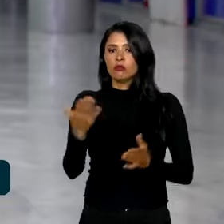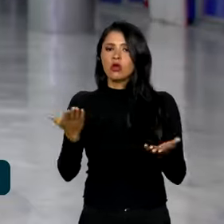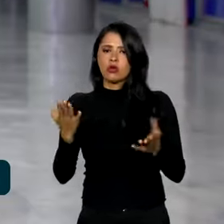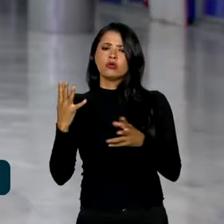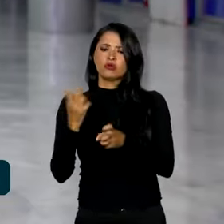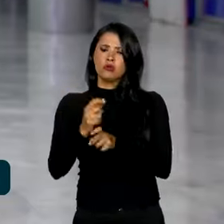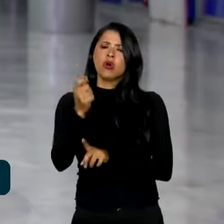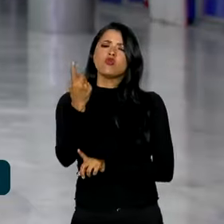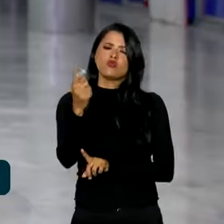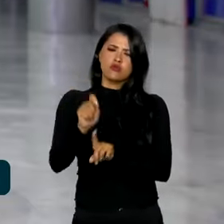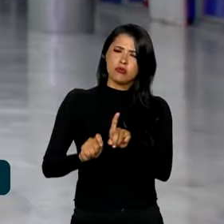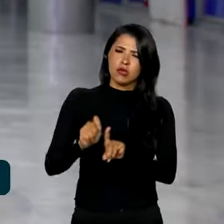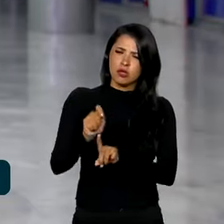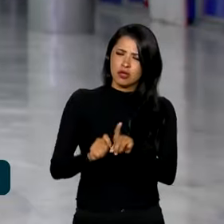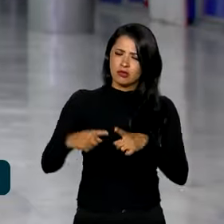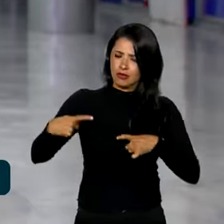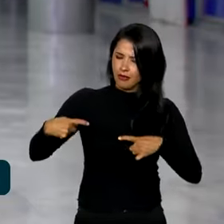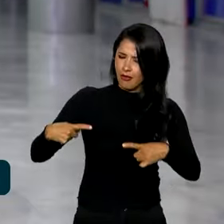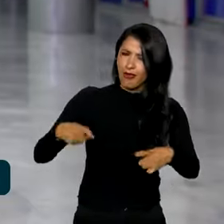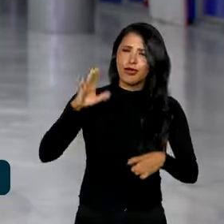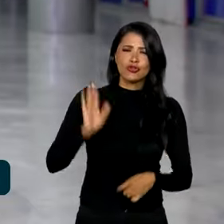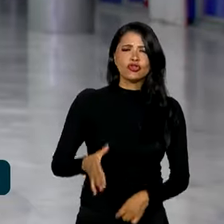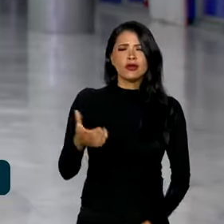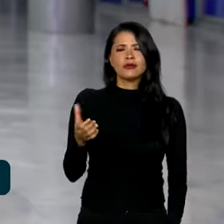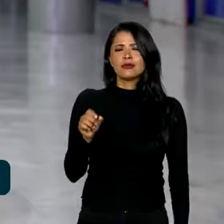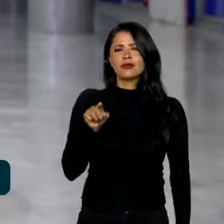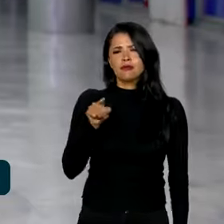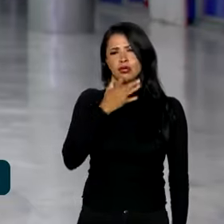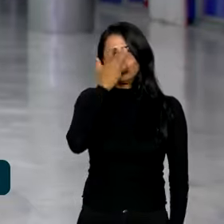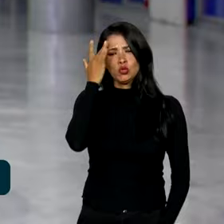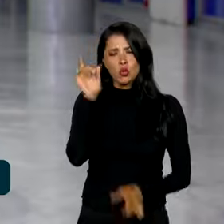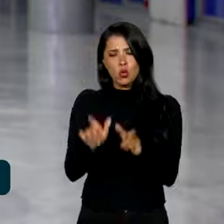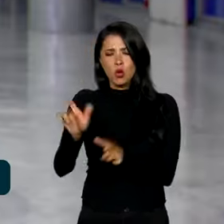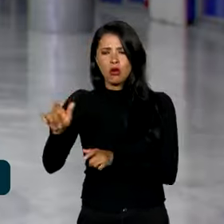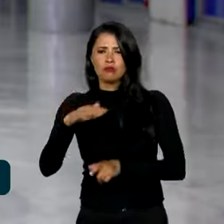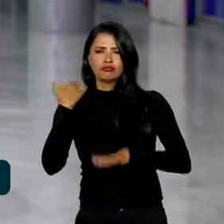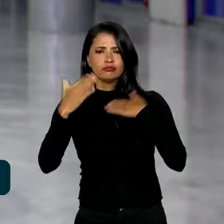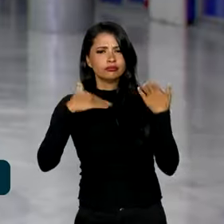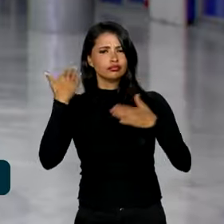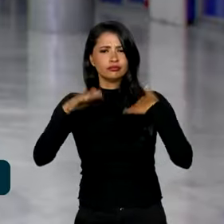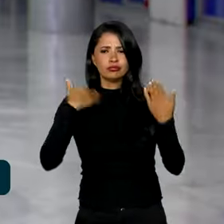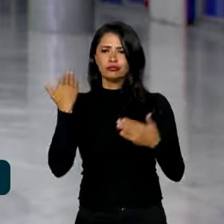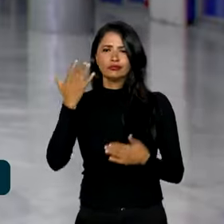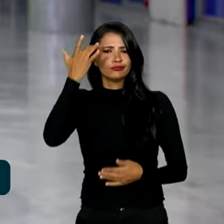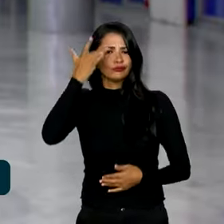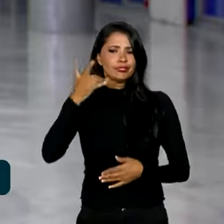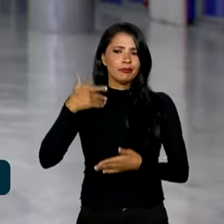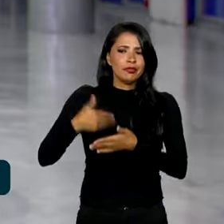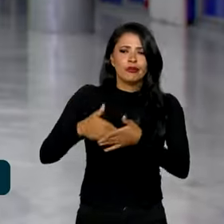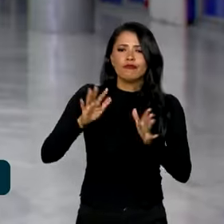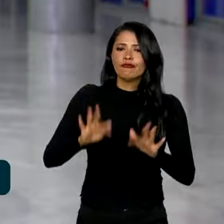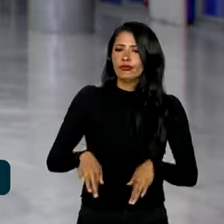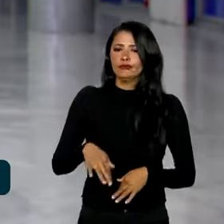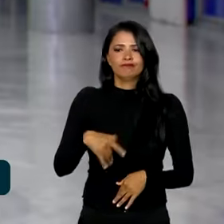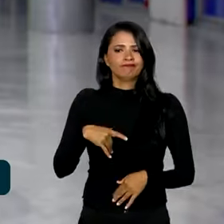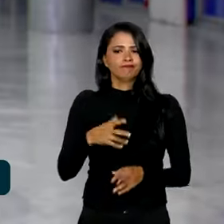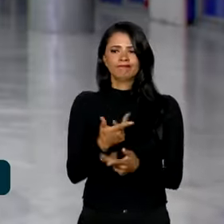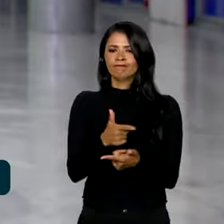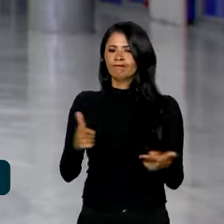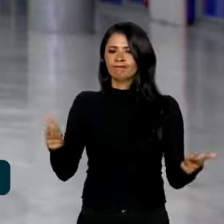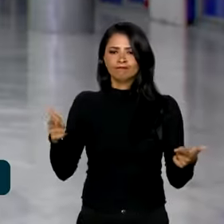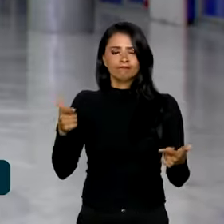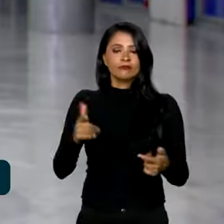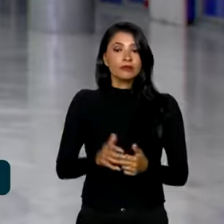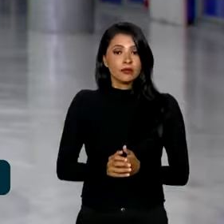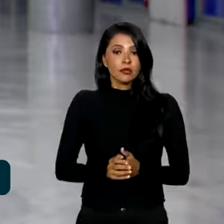que já deixou aproximadamente 10 mil mortos e em que não há perspectiva para um fim próximo. O Brasil ficou